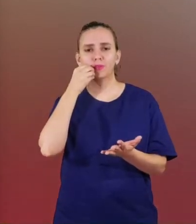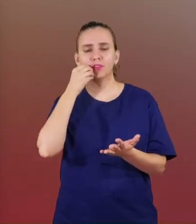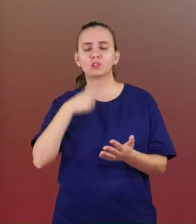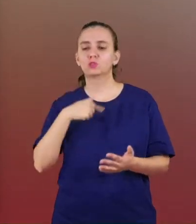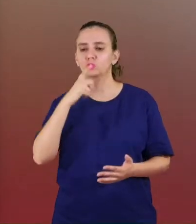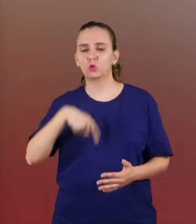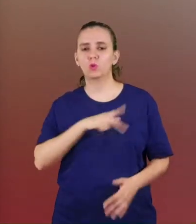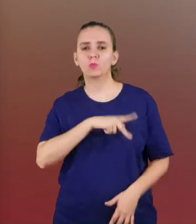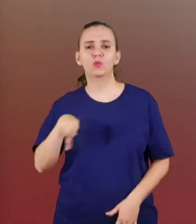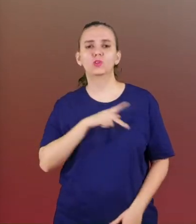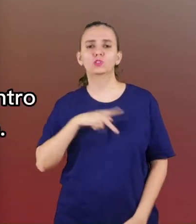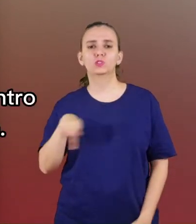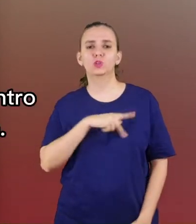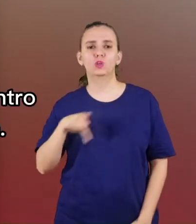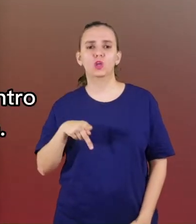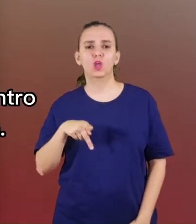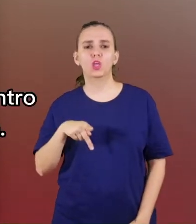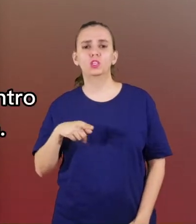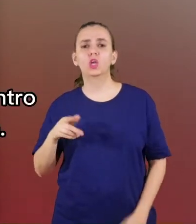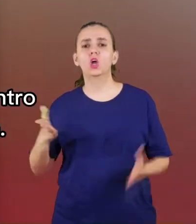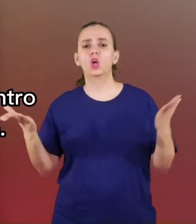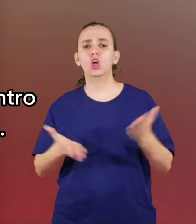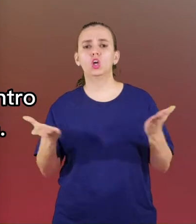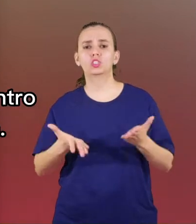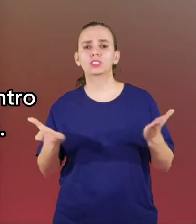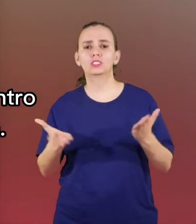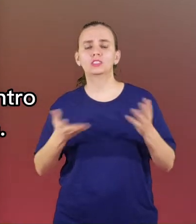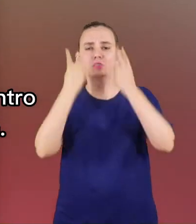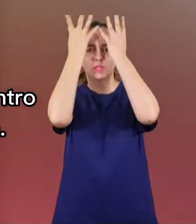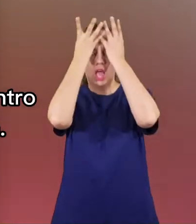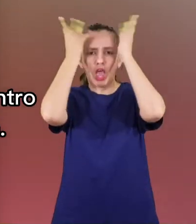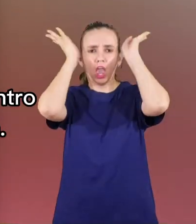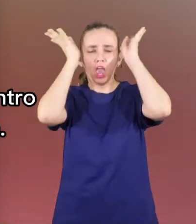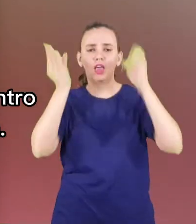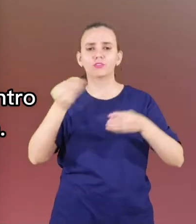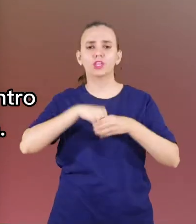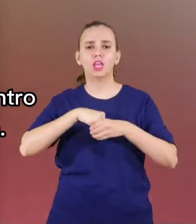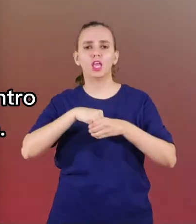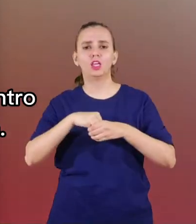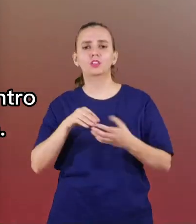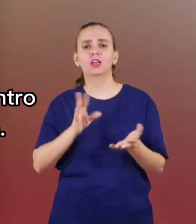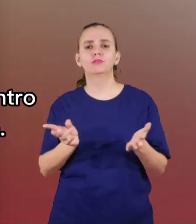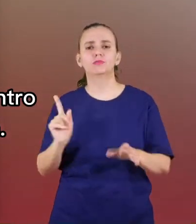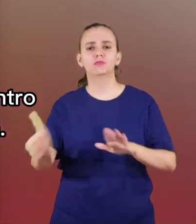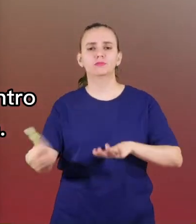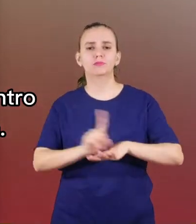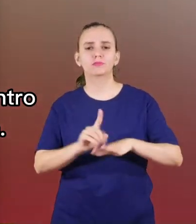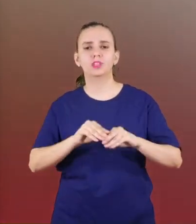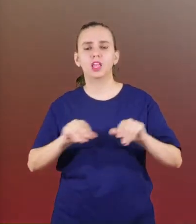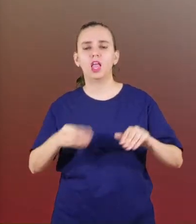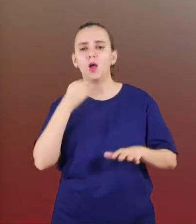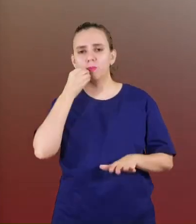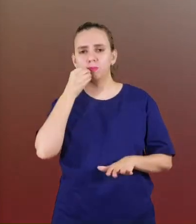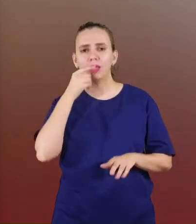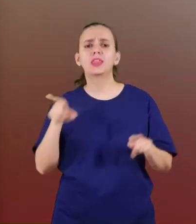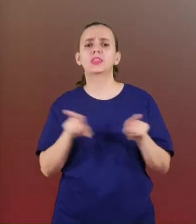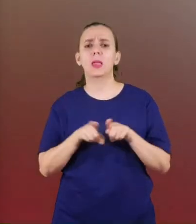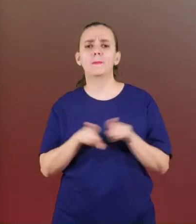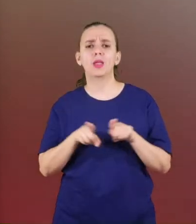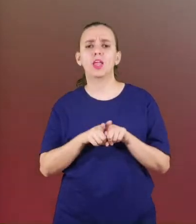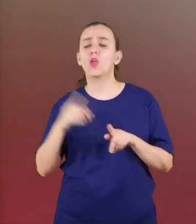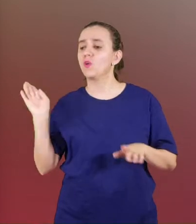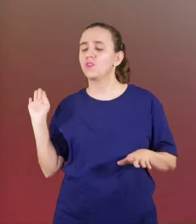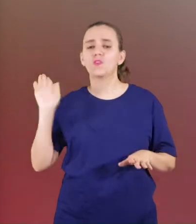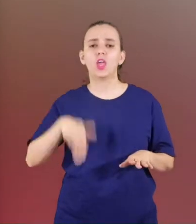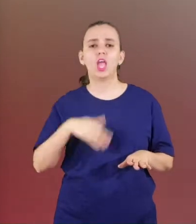professora e hoje nós estamos em CACI, dentro da Teiva Luíri também. E venho